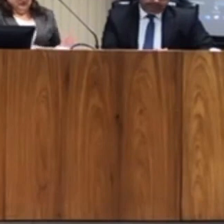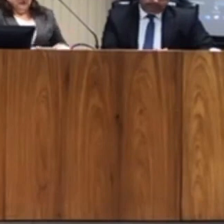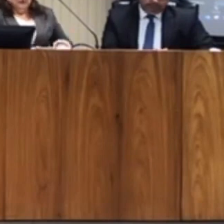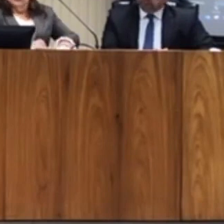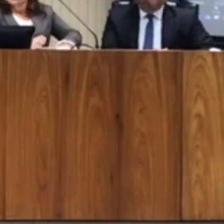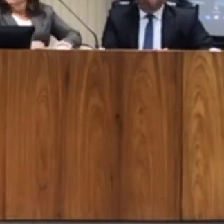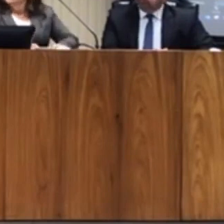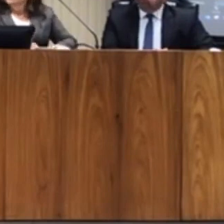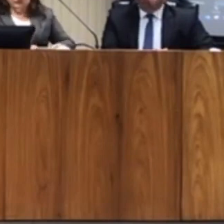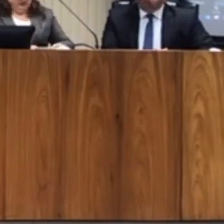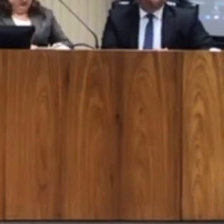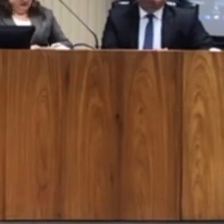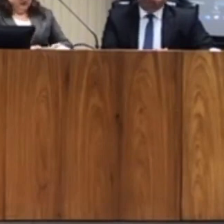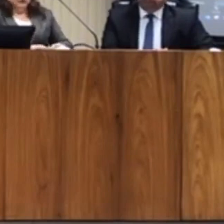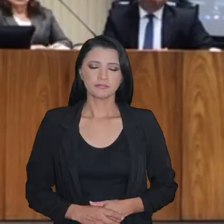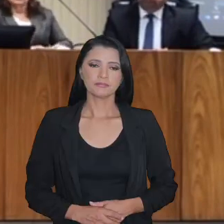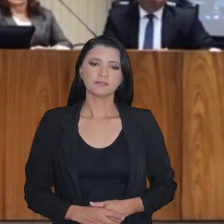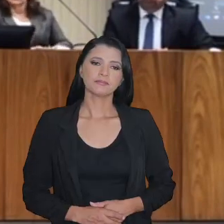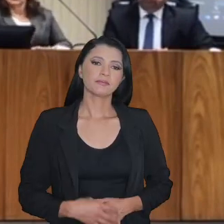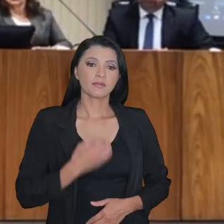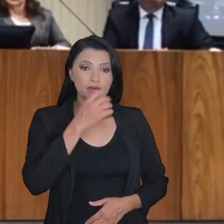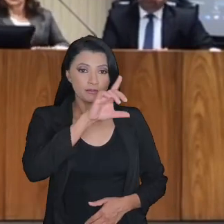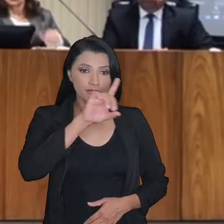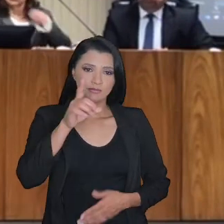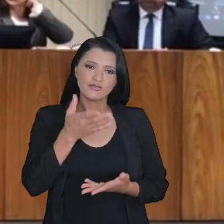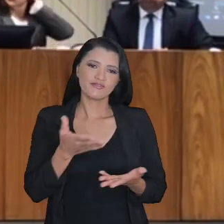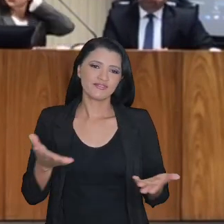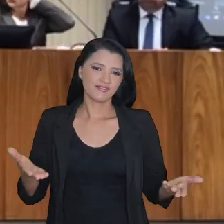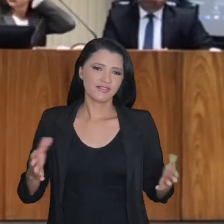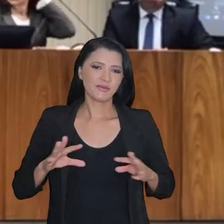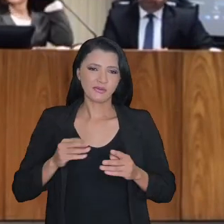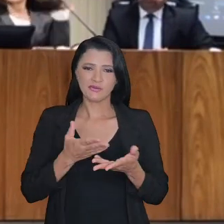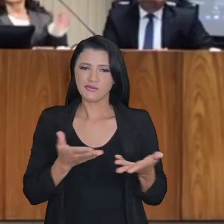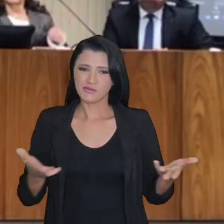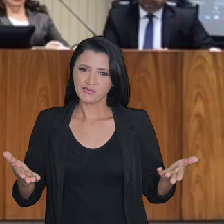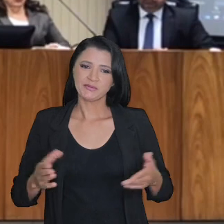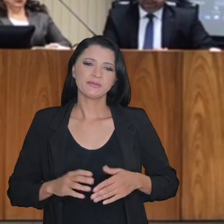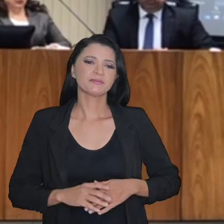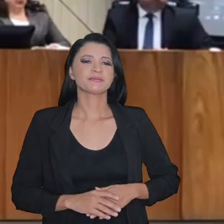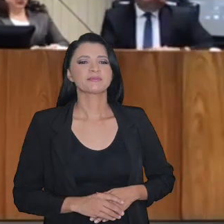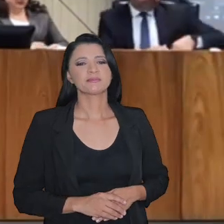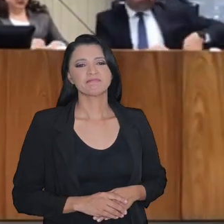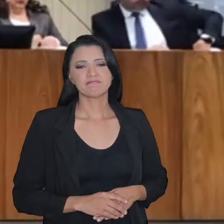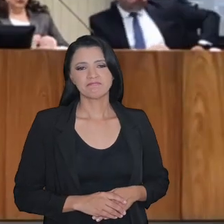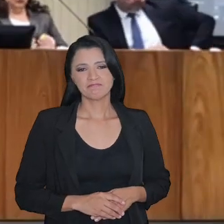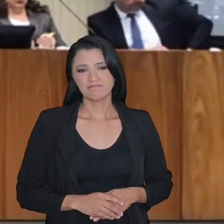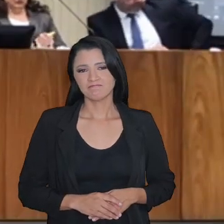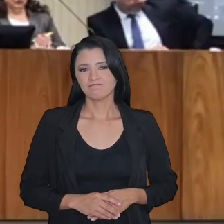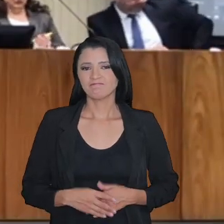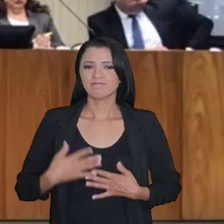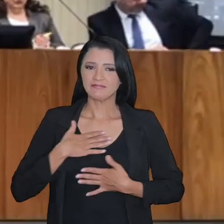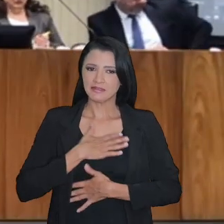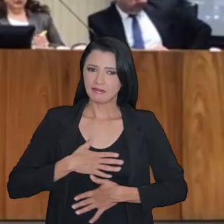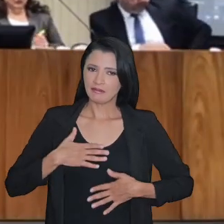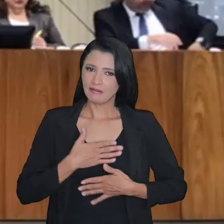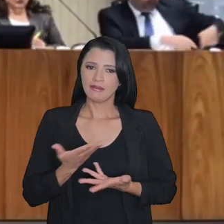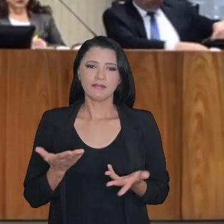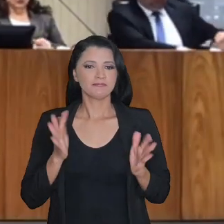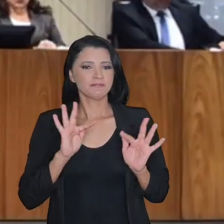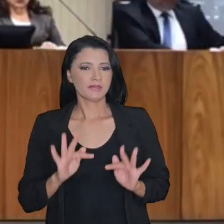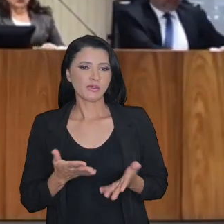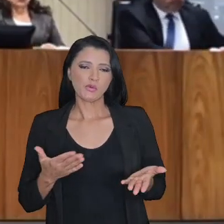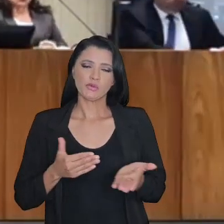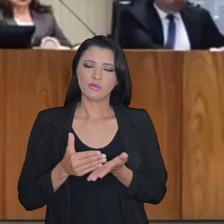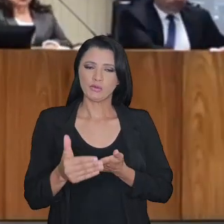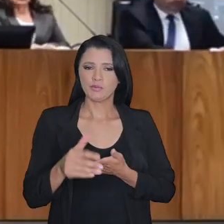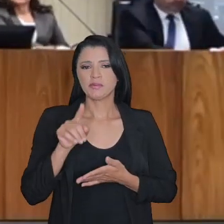Bom, bom dia a todas, a todos, é uma muita alegria e satisfação que iniciamos este seminário